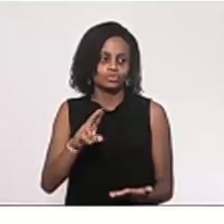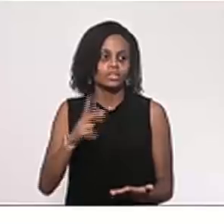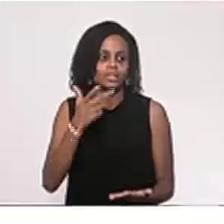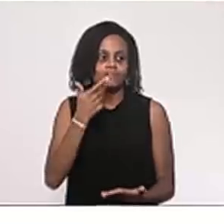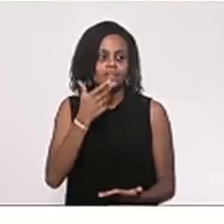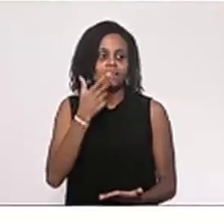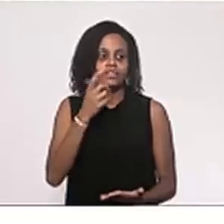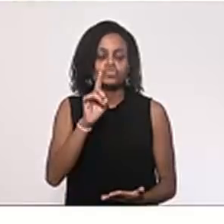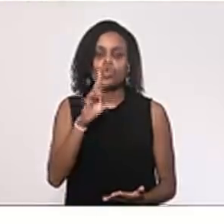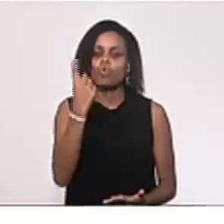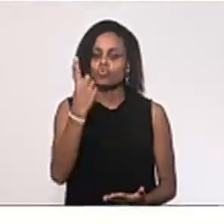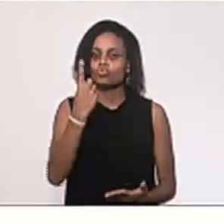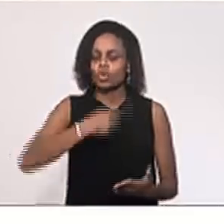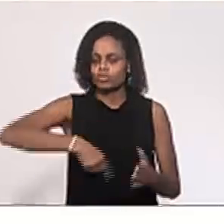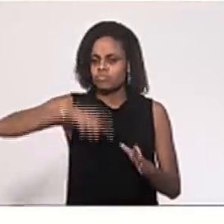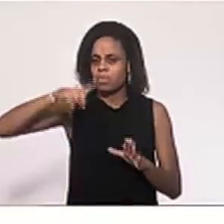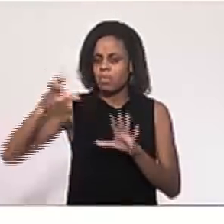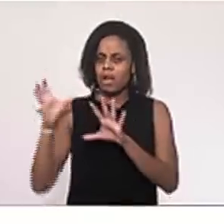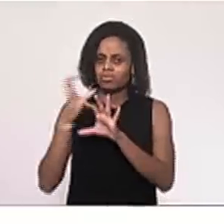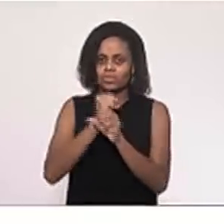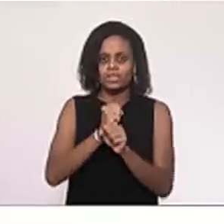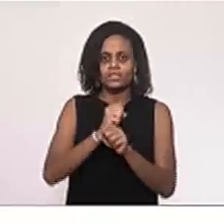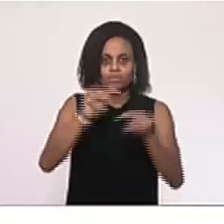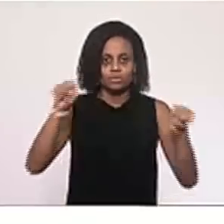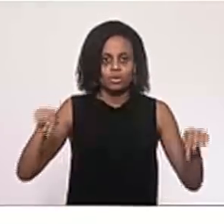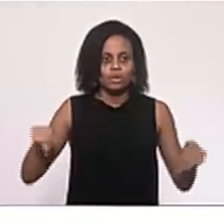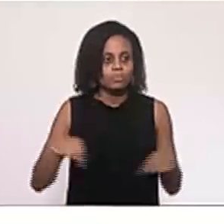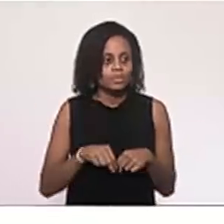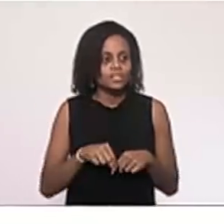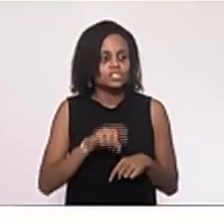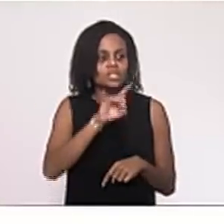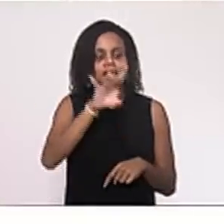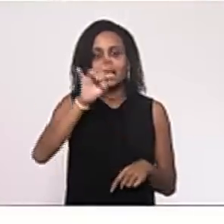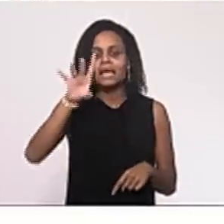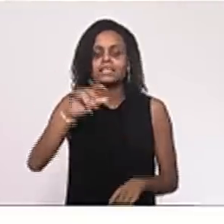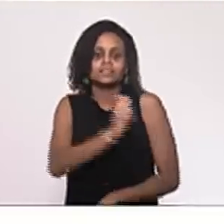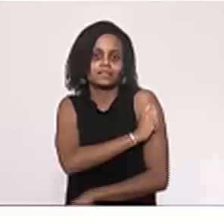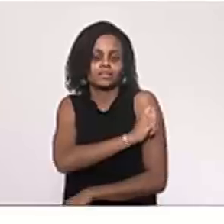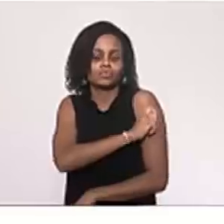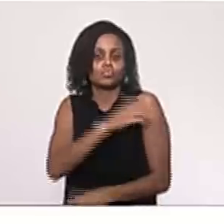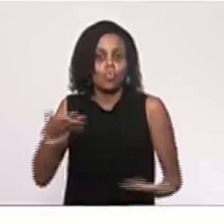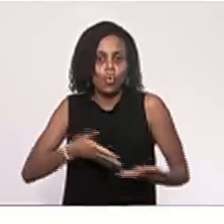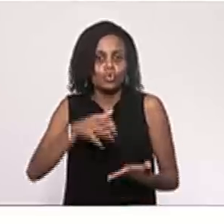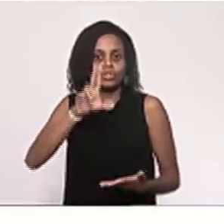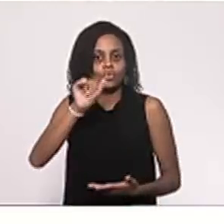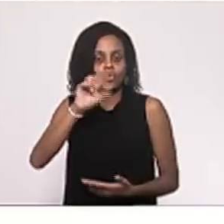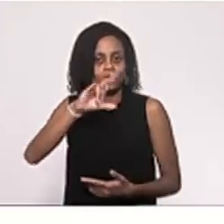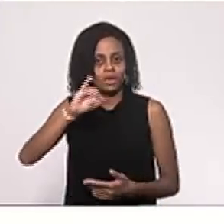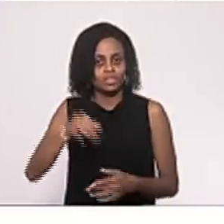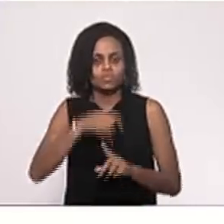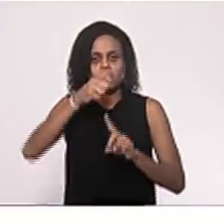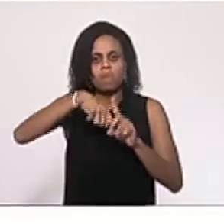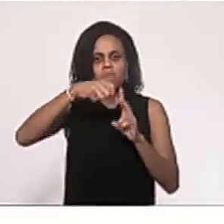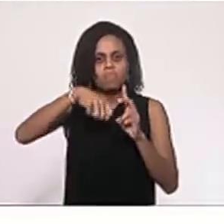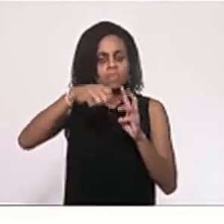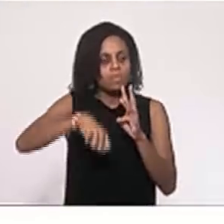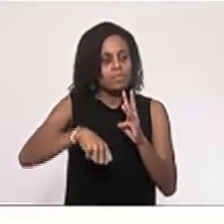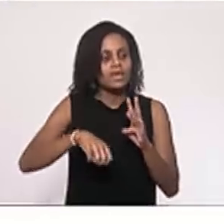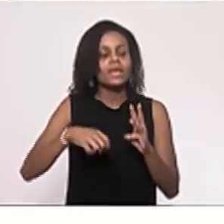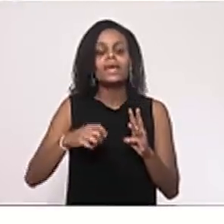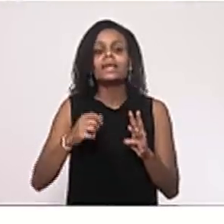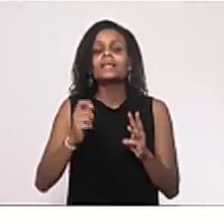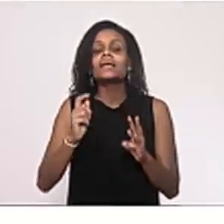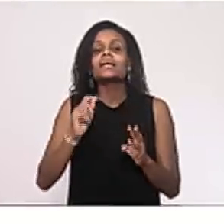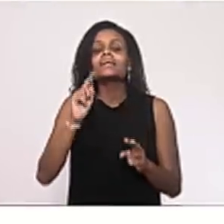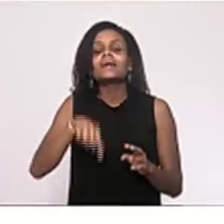fato aqui, que nós fizemos levantamento hoje dentro do nosso gabinete. Cada aluno hoje na UERJ, mensalmente, custa 4